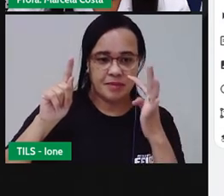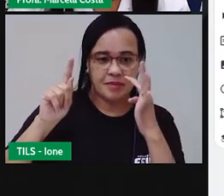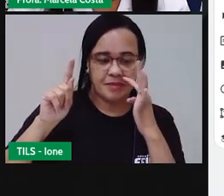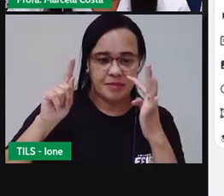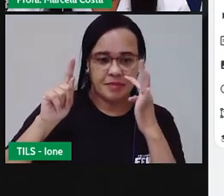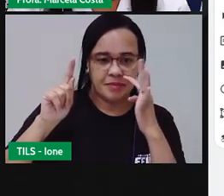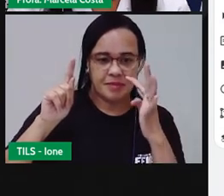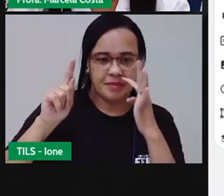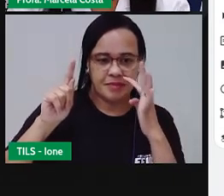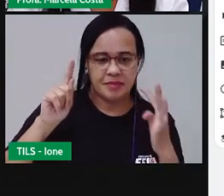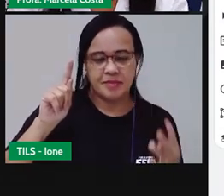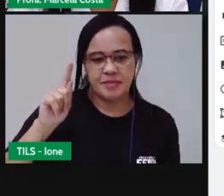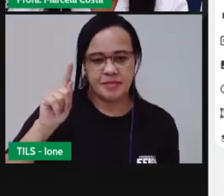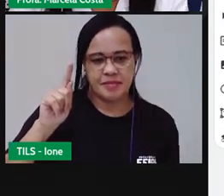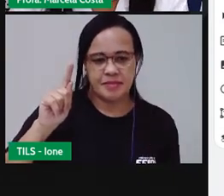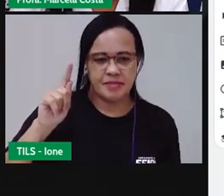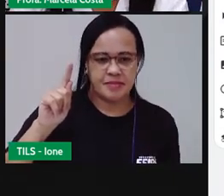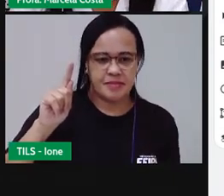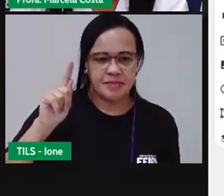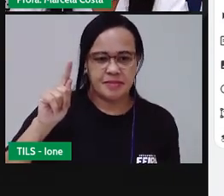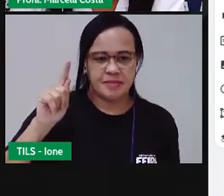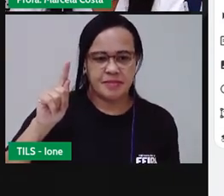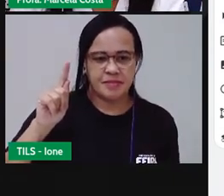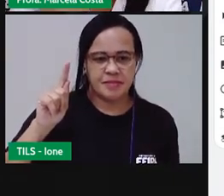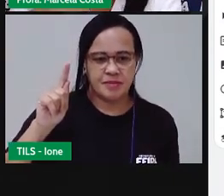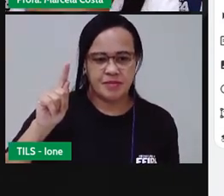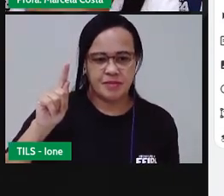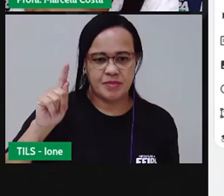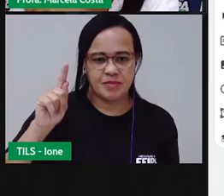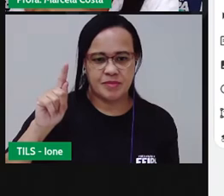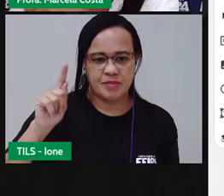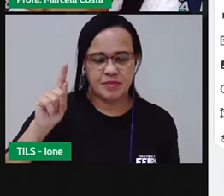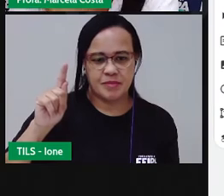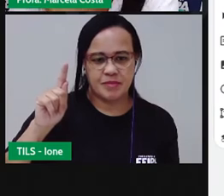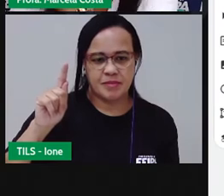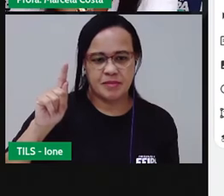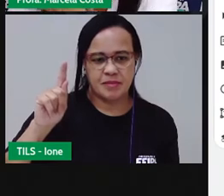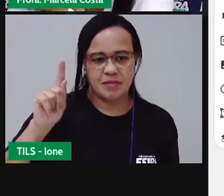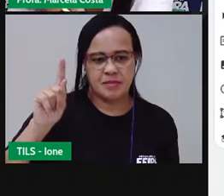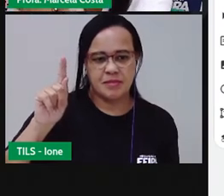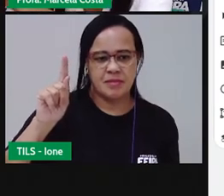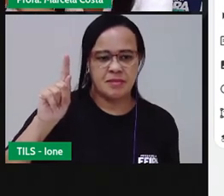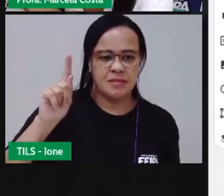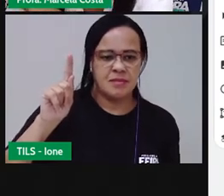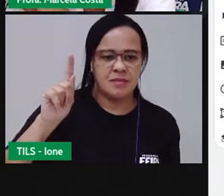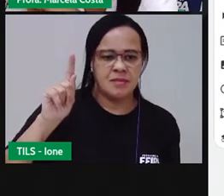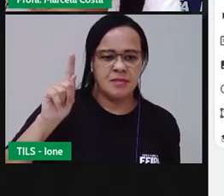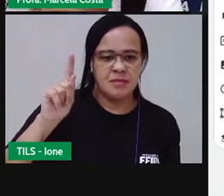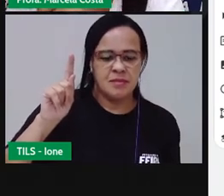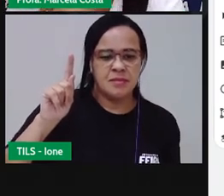Agora, eu venho puxando um traçado pro lado direito. Lado direito.